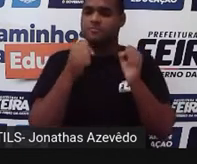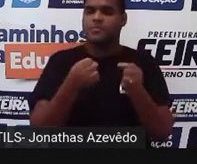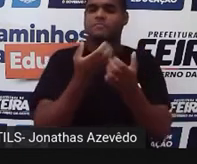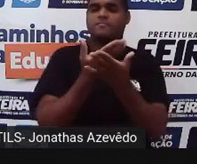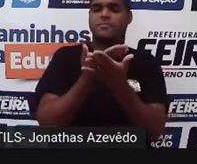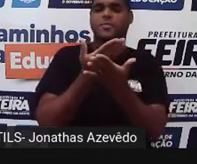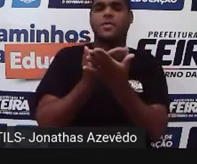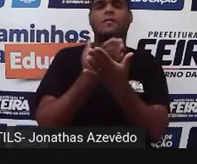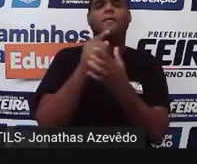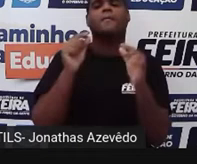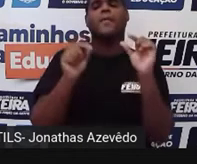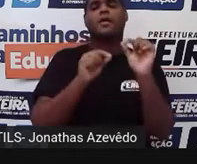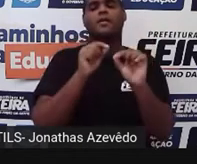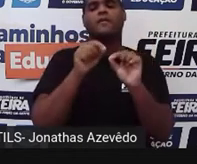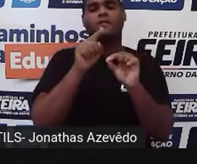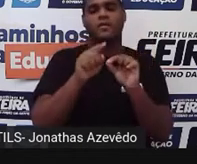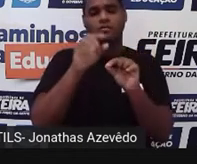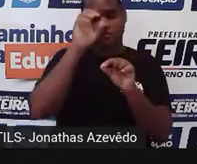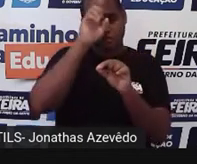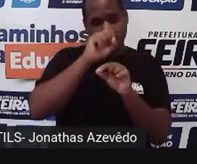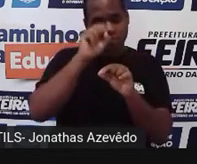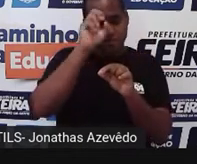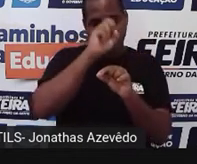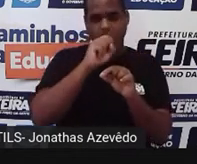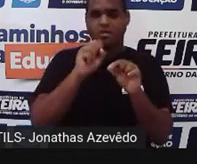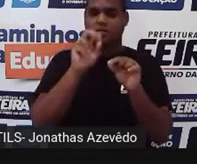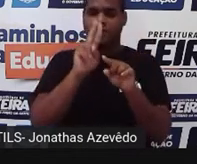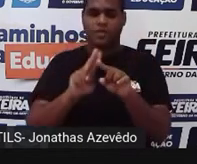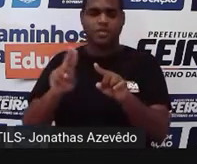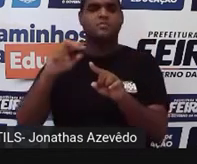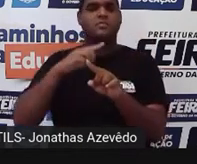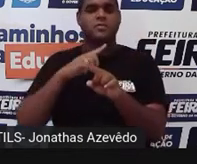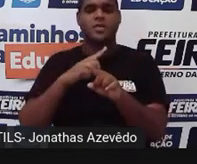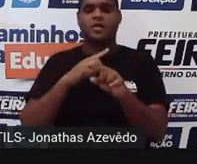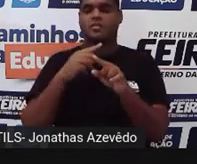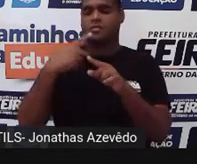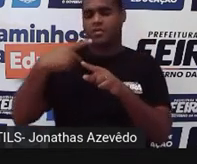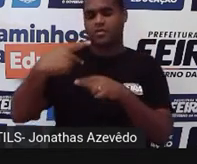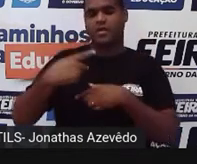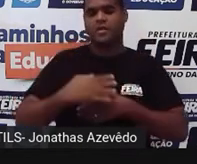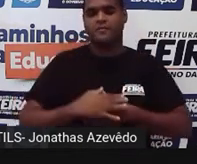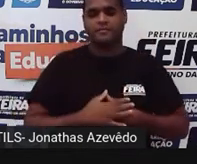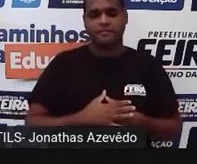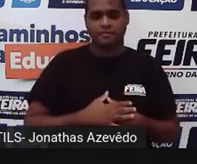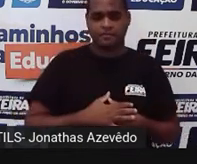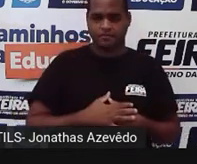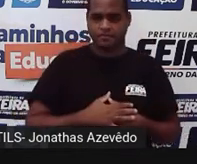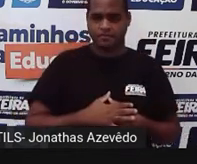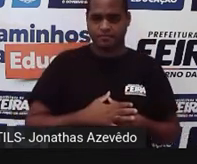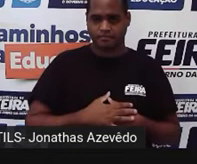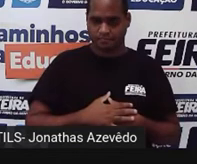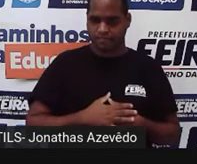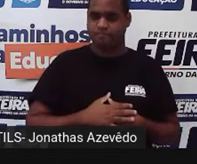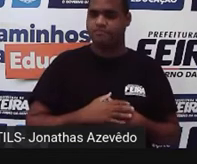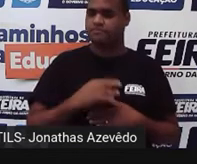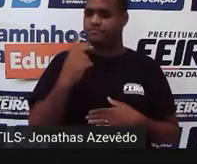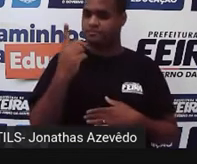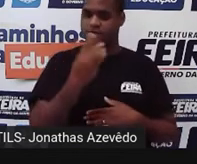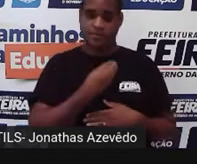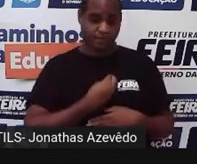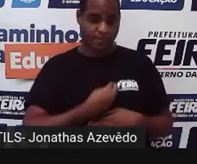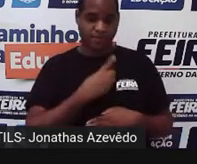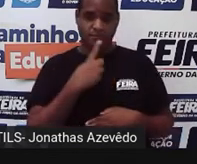que a gente pode usar a média aritmética ponderada. Tá bom? É isso mesmo. Algo na sua vida de